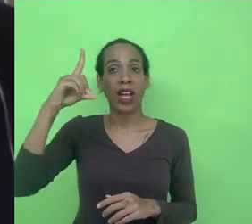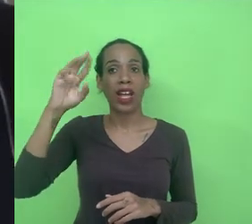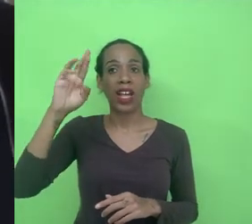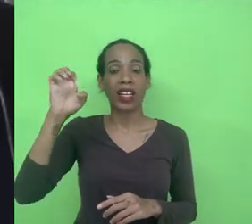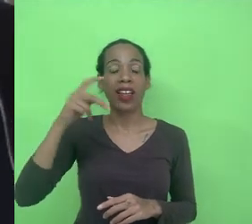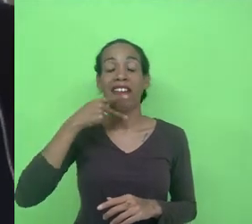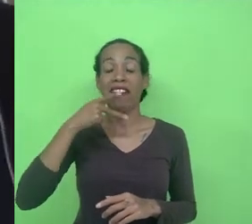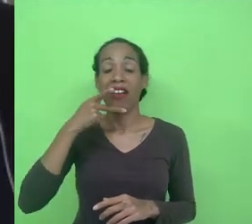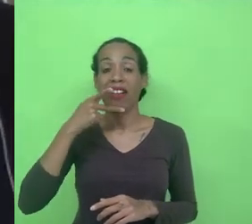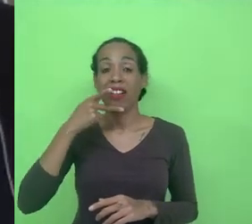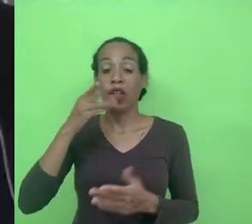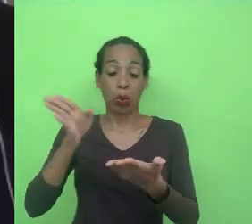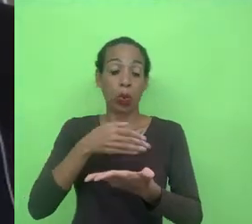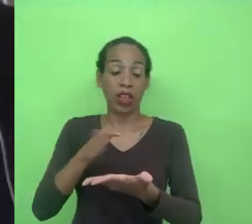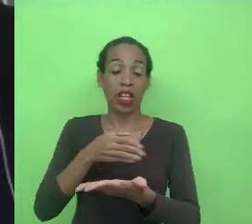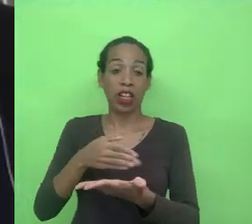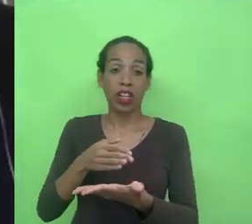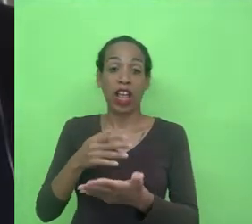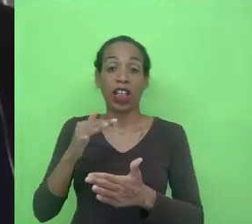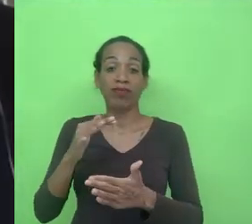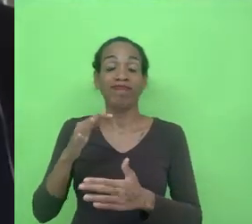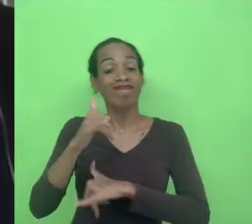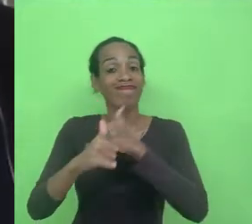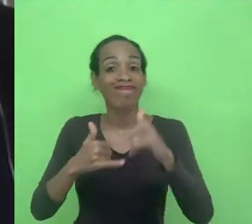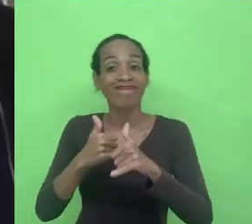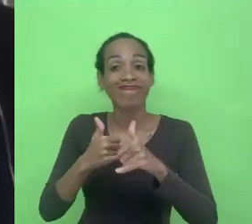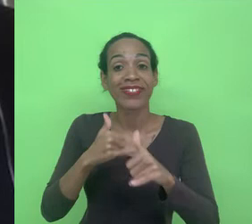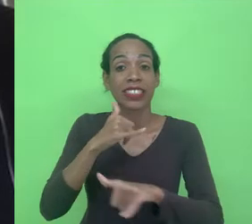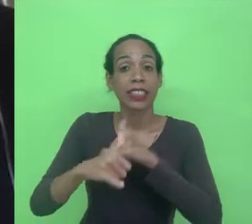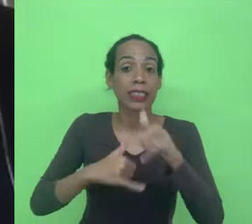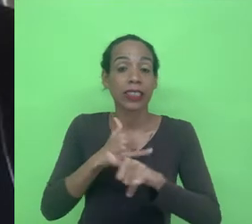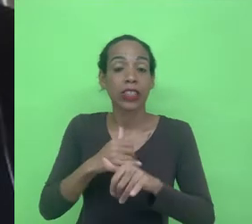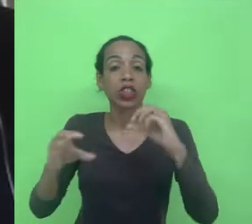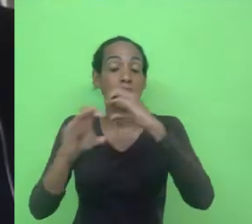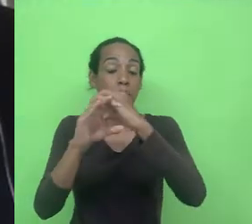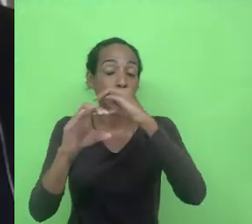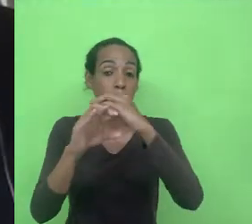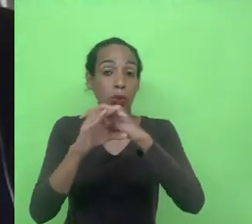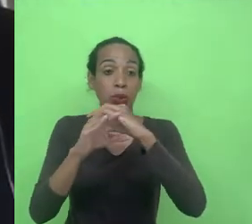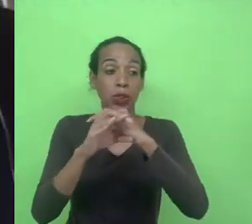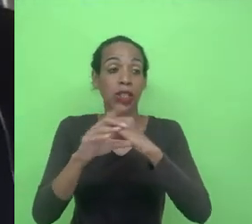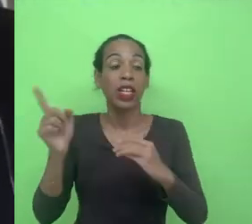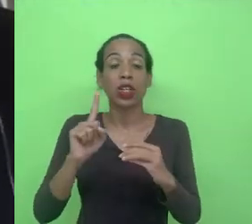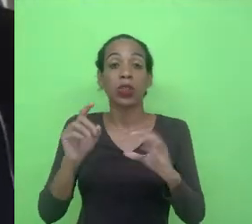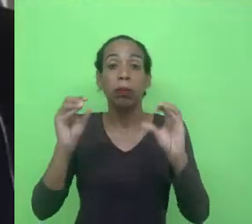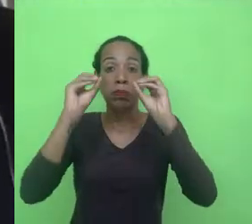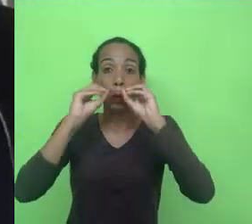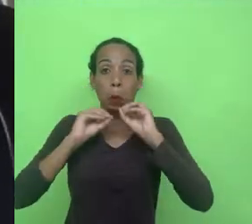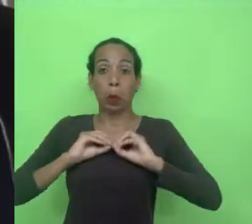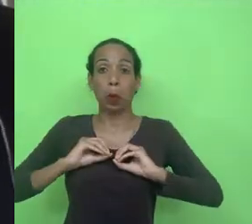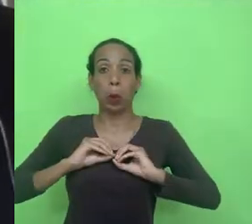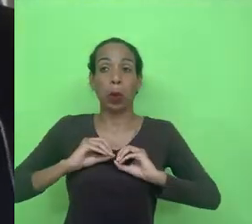dele é que a tecnologia principalmente a tecnologia de comunicação ela não é neutra e nunca vai ser neutra